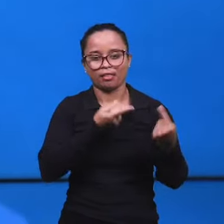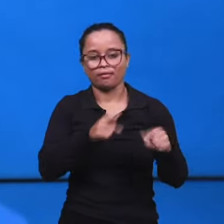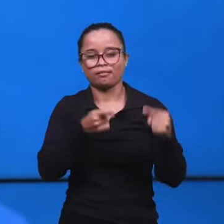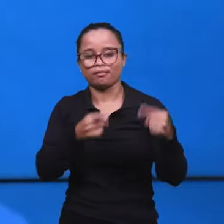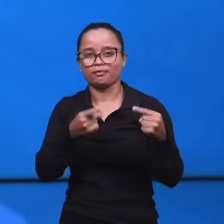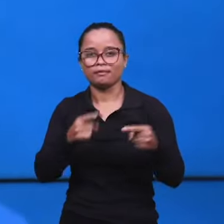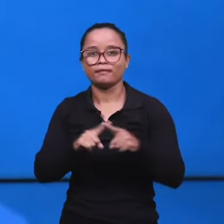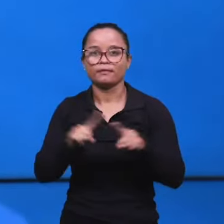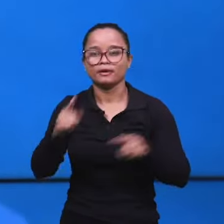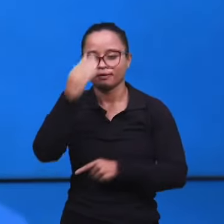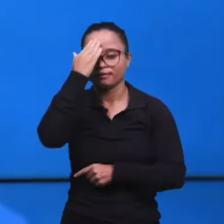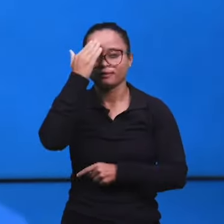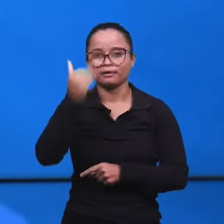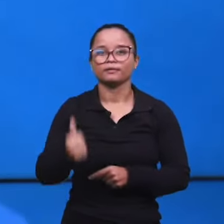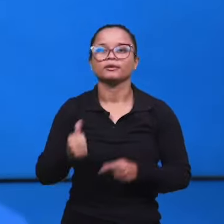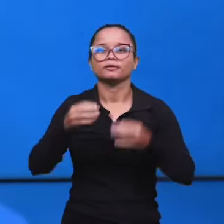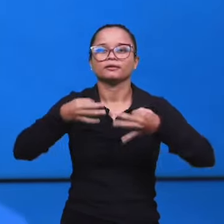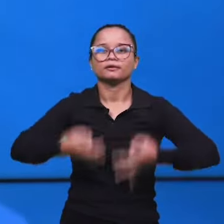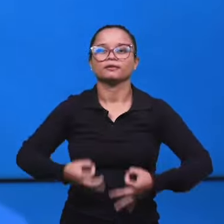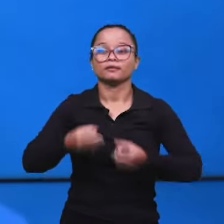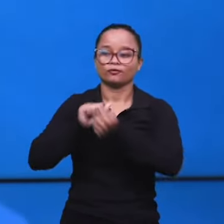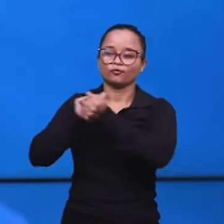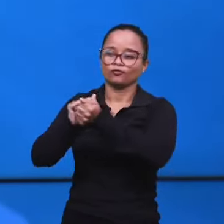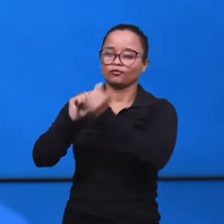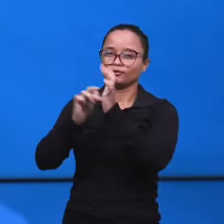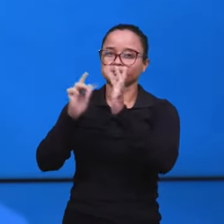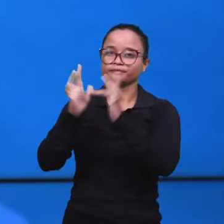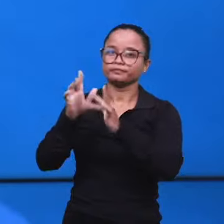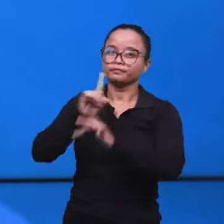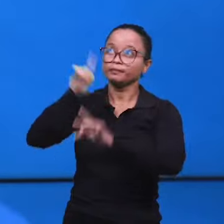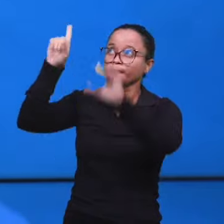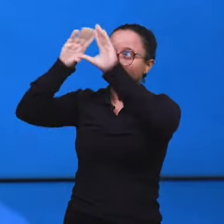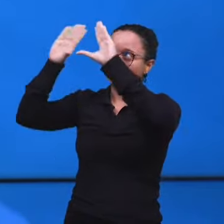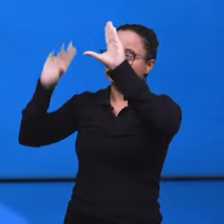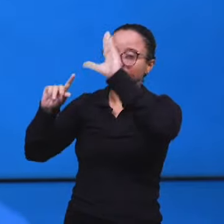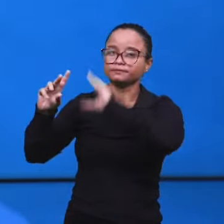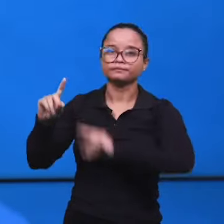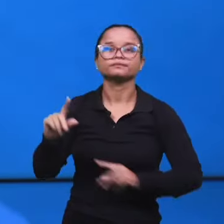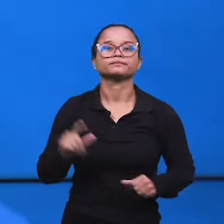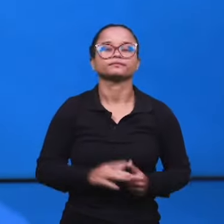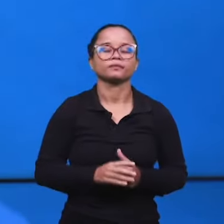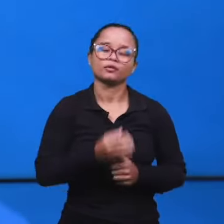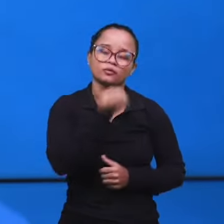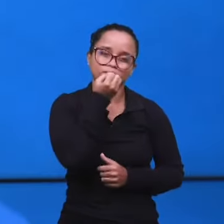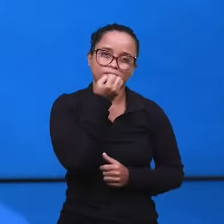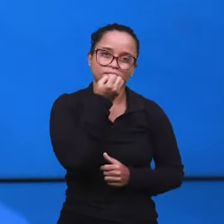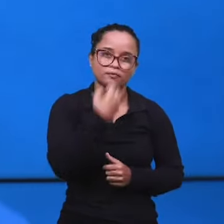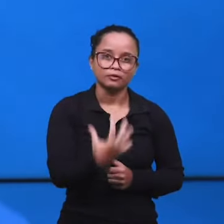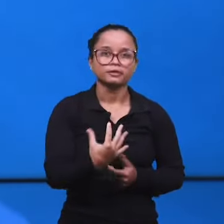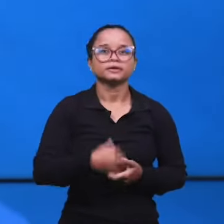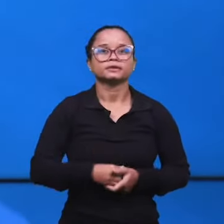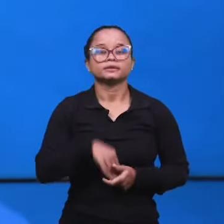sabiam de uma coisa, que eles estariam com Jesus na glória do Pai. Muito bem colocado na sua